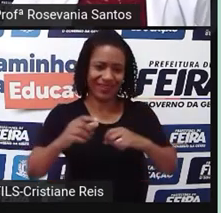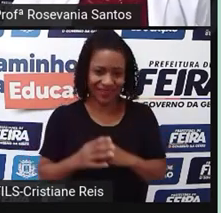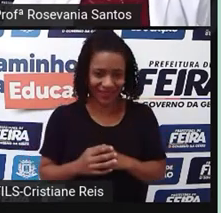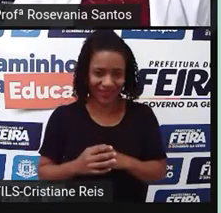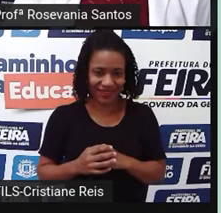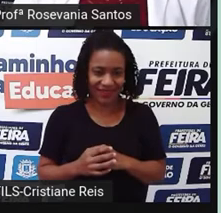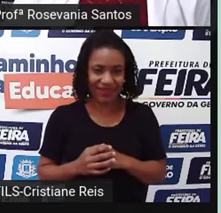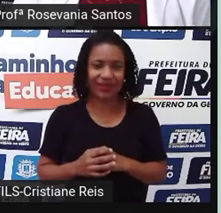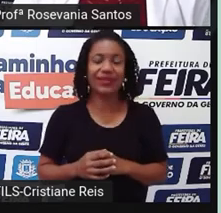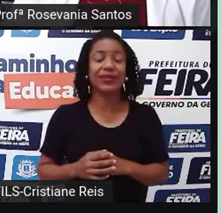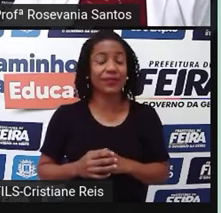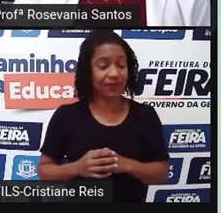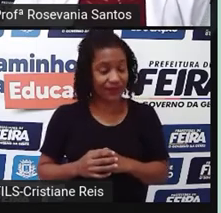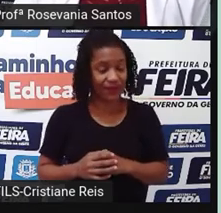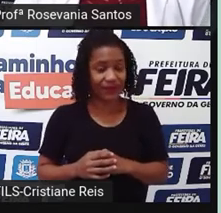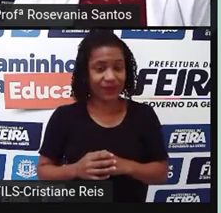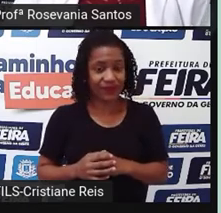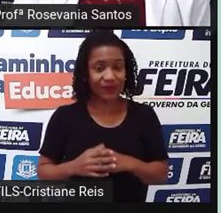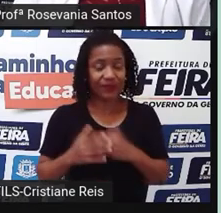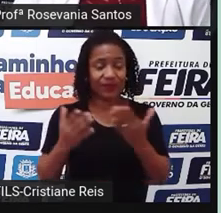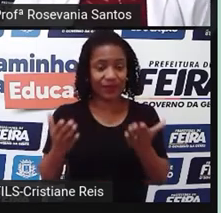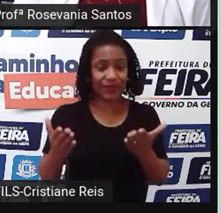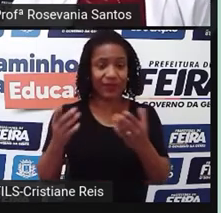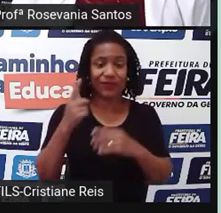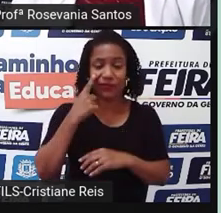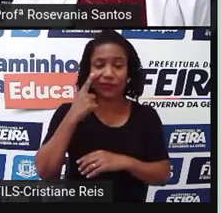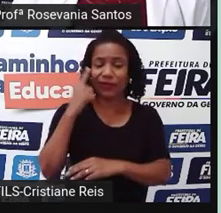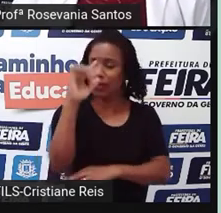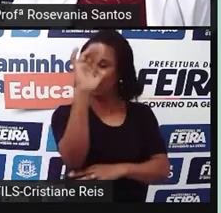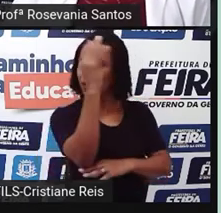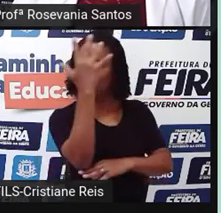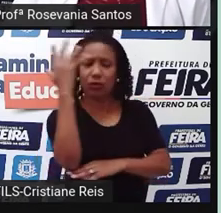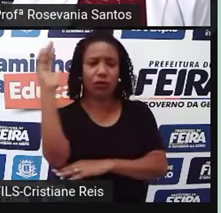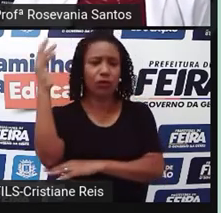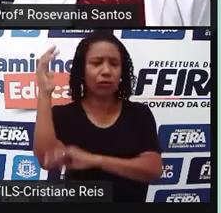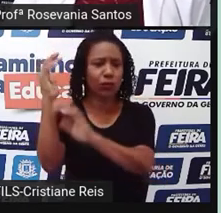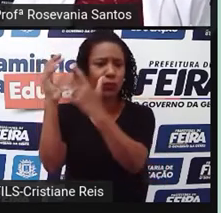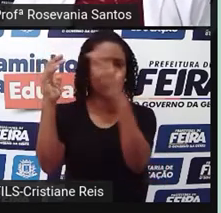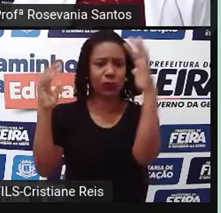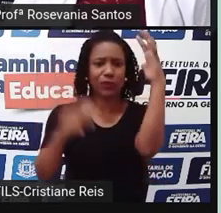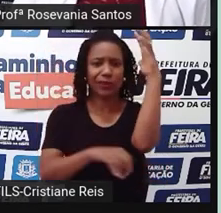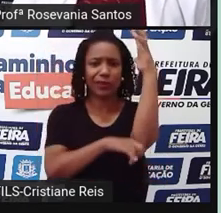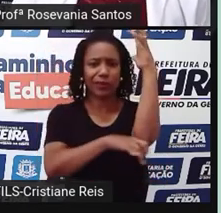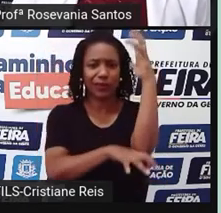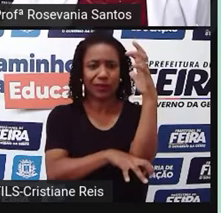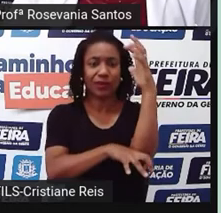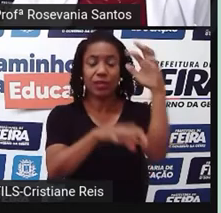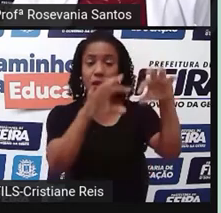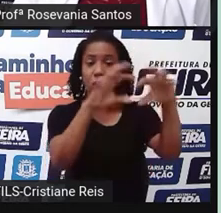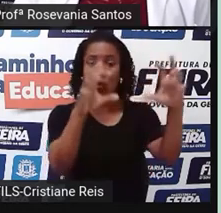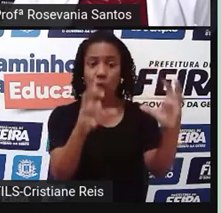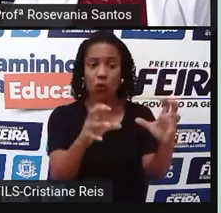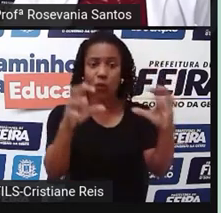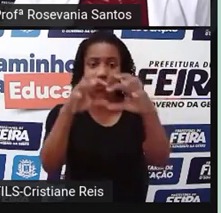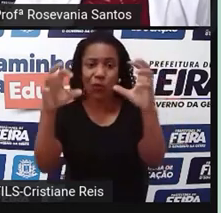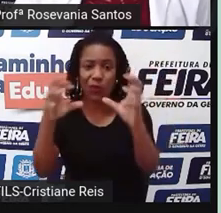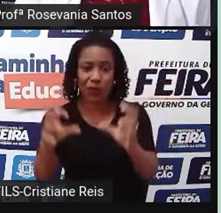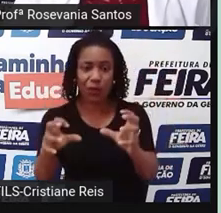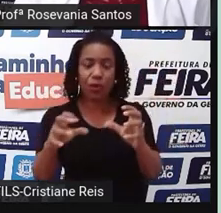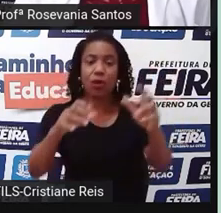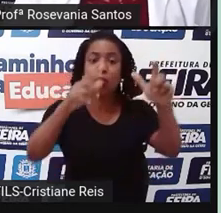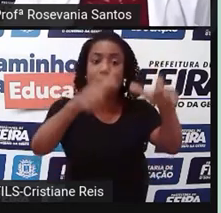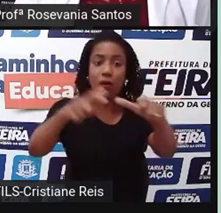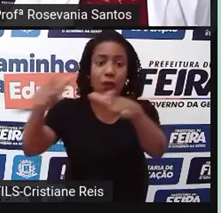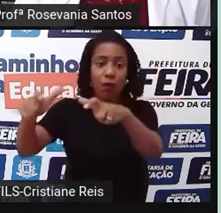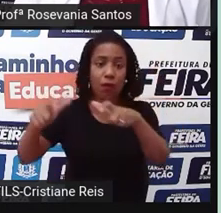falar que a vegetação do manguezal varia muito de região para região, já que ele existe, né, em